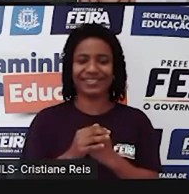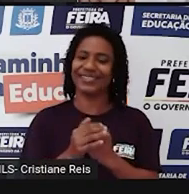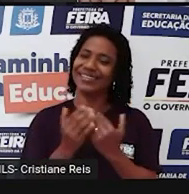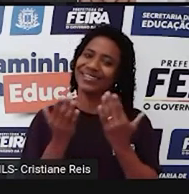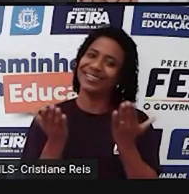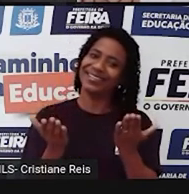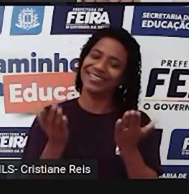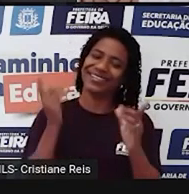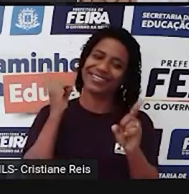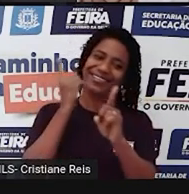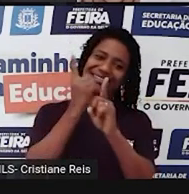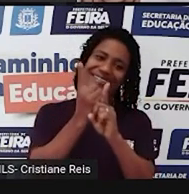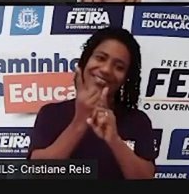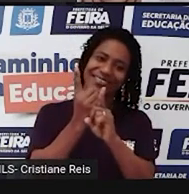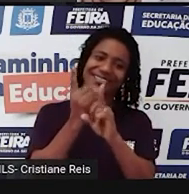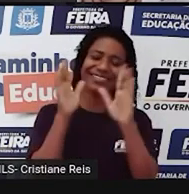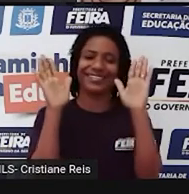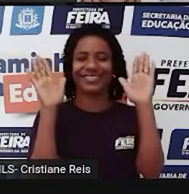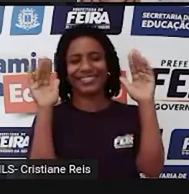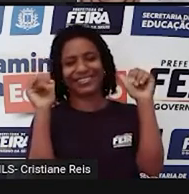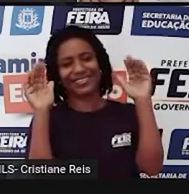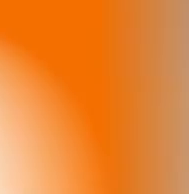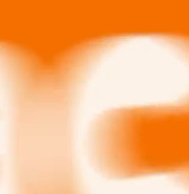vocês na próxima aula bye